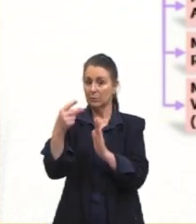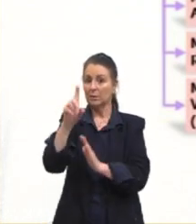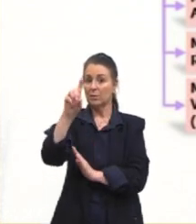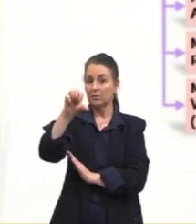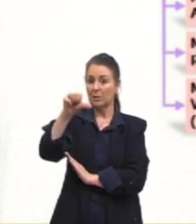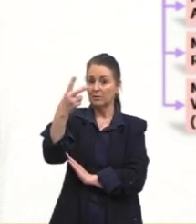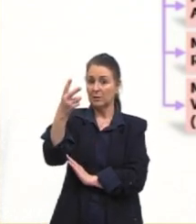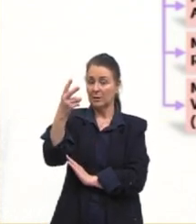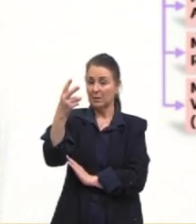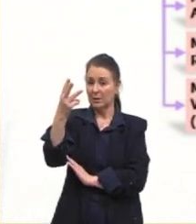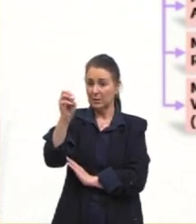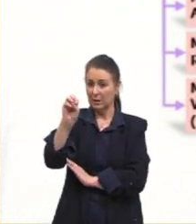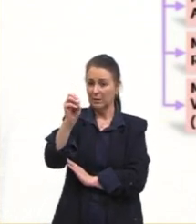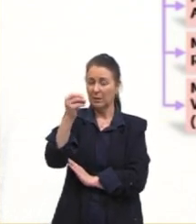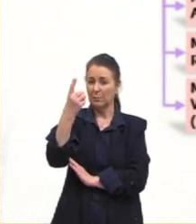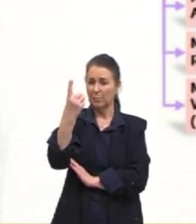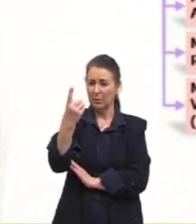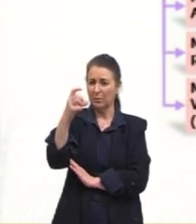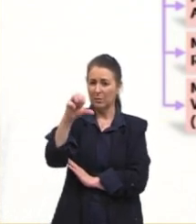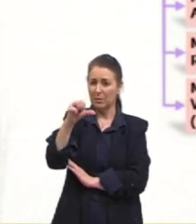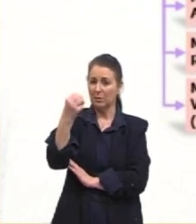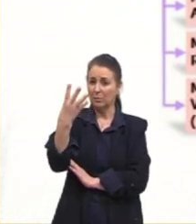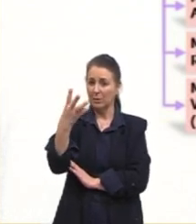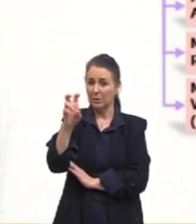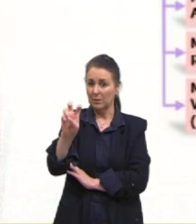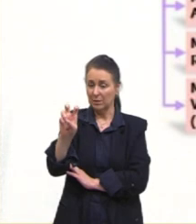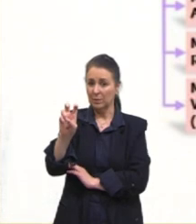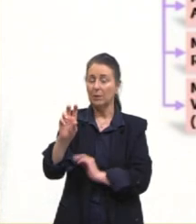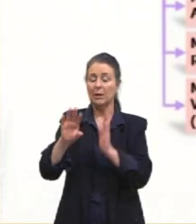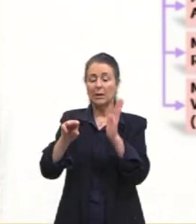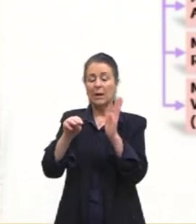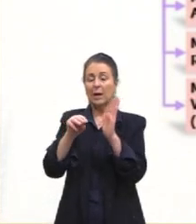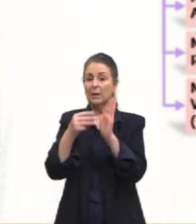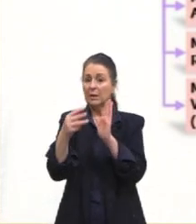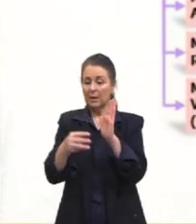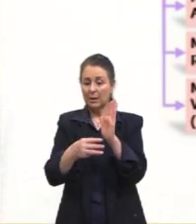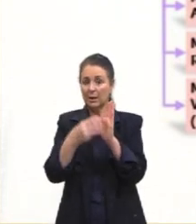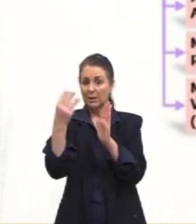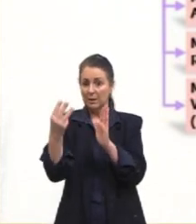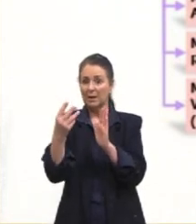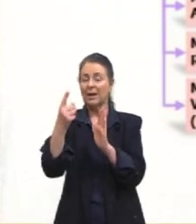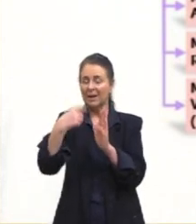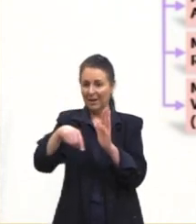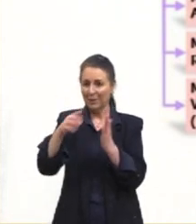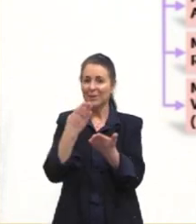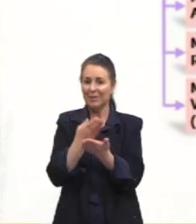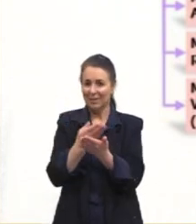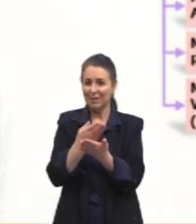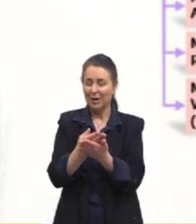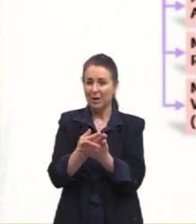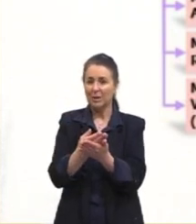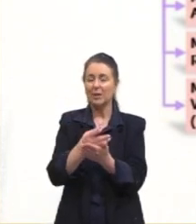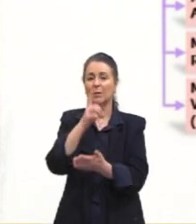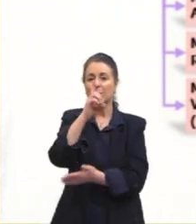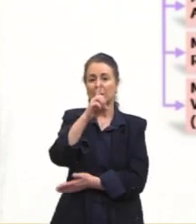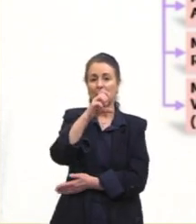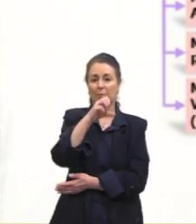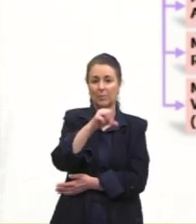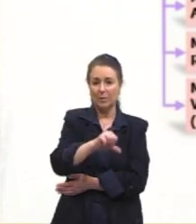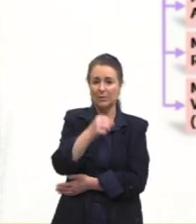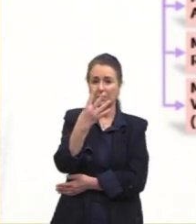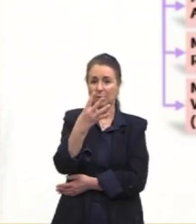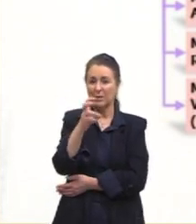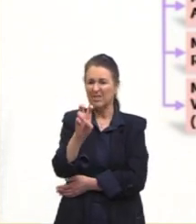-1945. E temos aqui a terceira fase que vai ser a nossa próxima aula, que vai ser de 1945